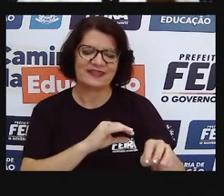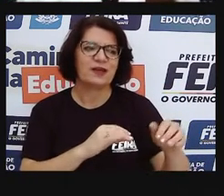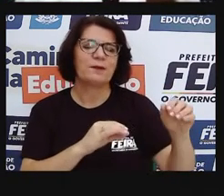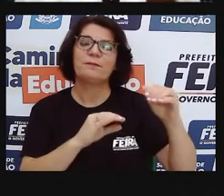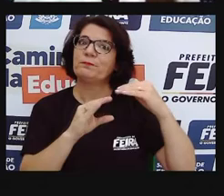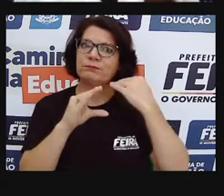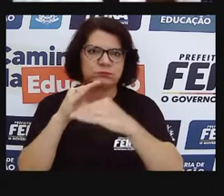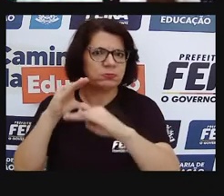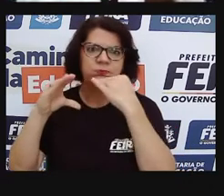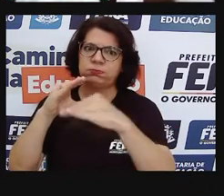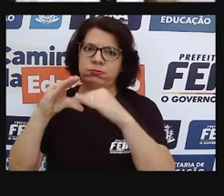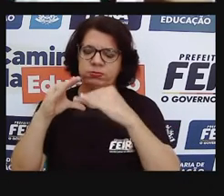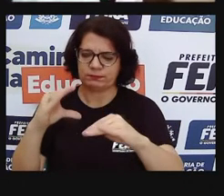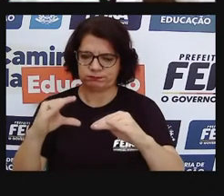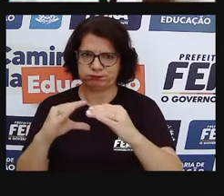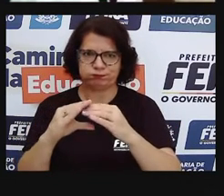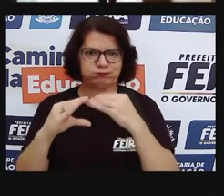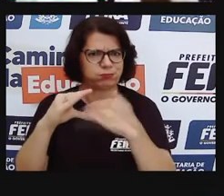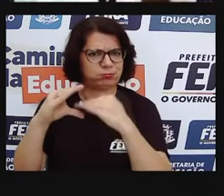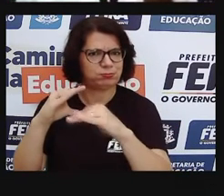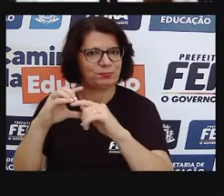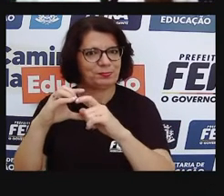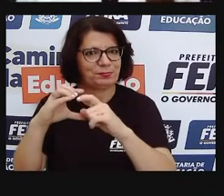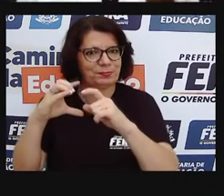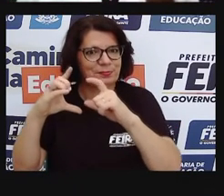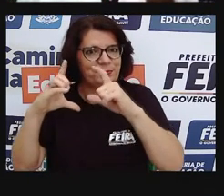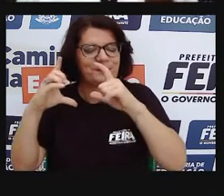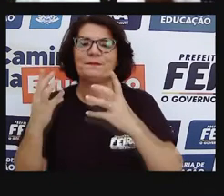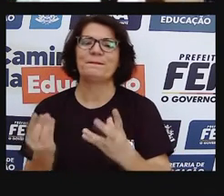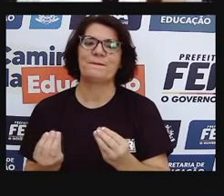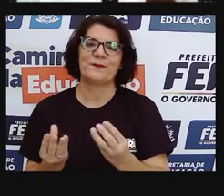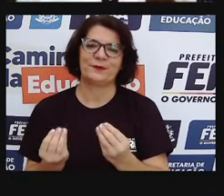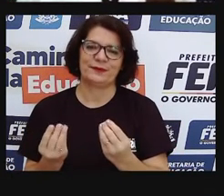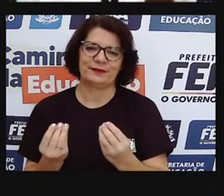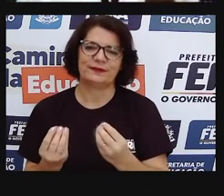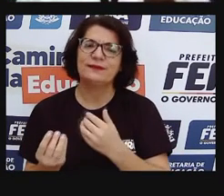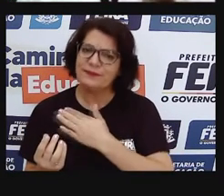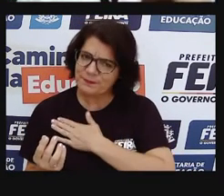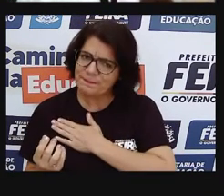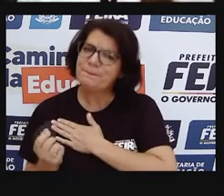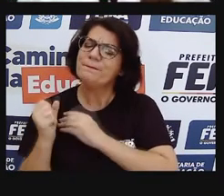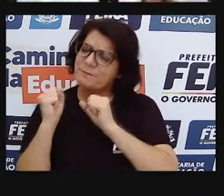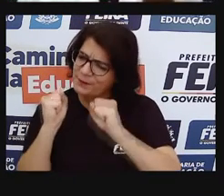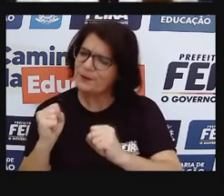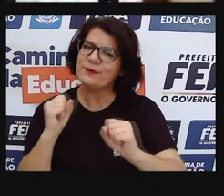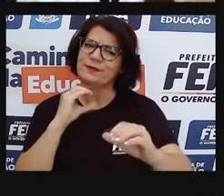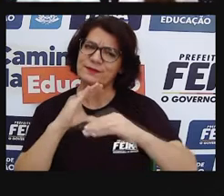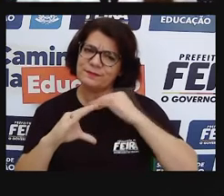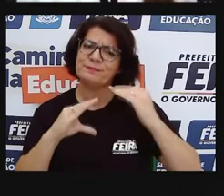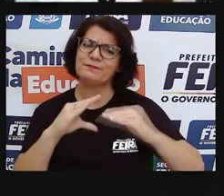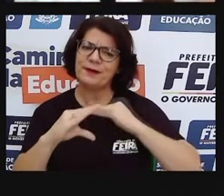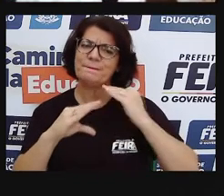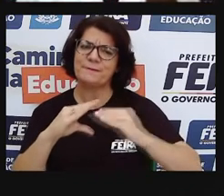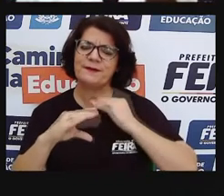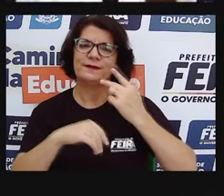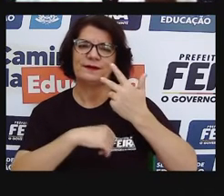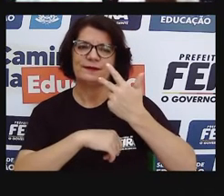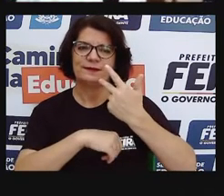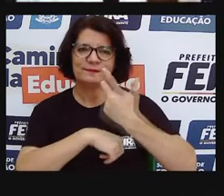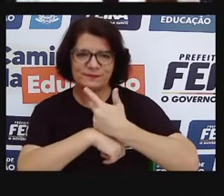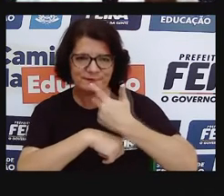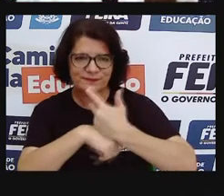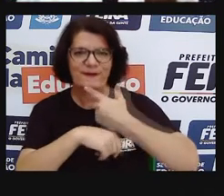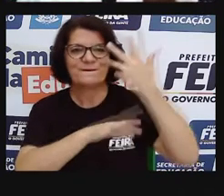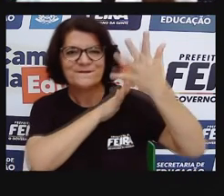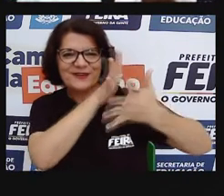muito bacana receber, e aí eu queria que vocês continuassem fazendo isso, e que na próxima semana a gente começasse a receber áudios falando